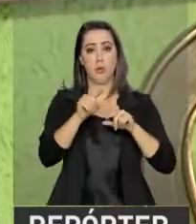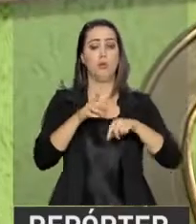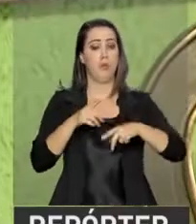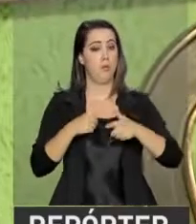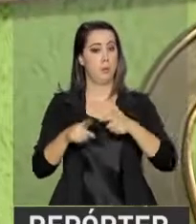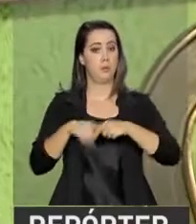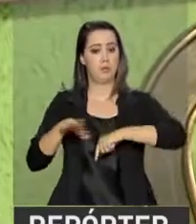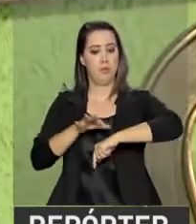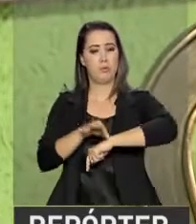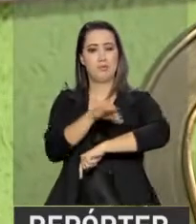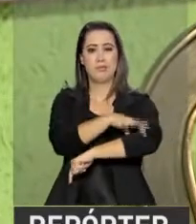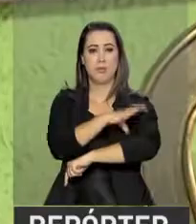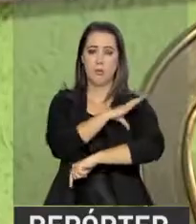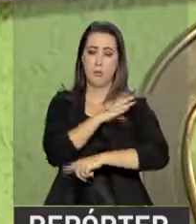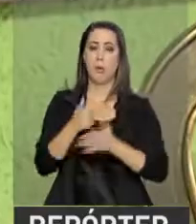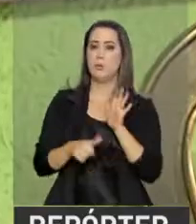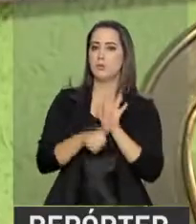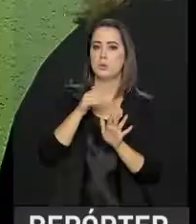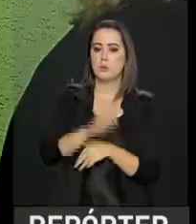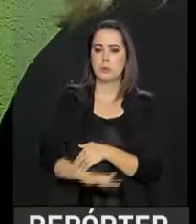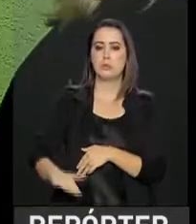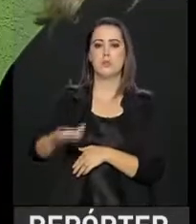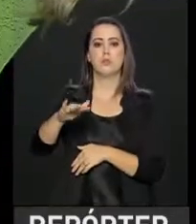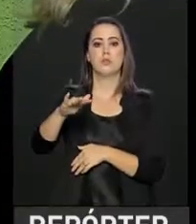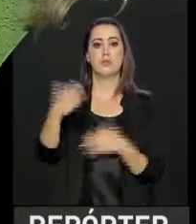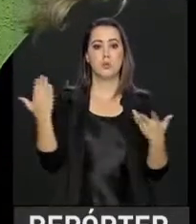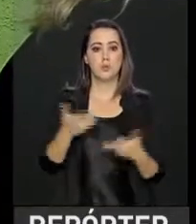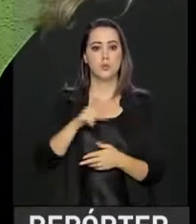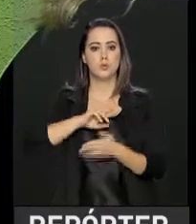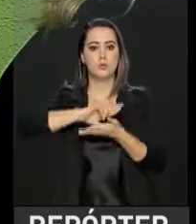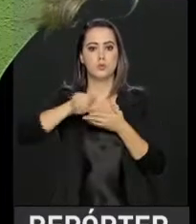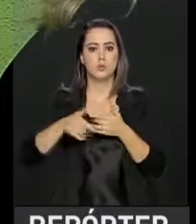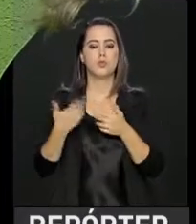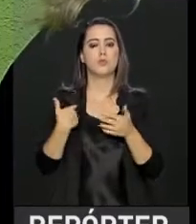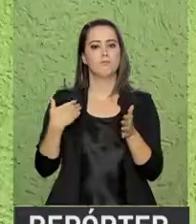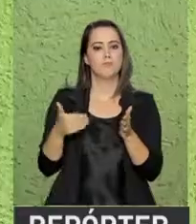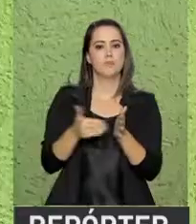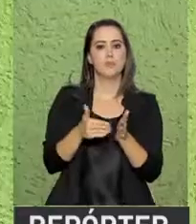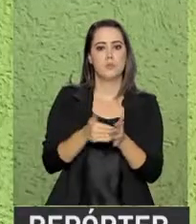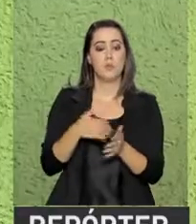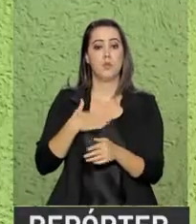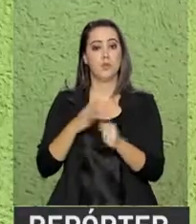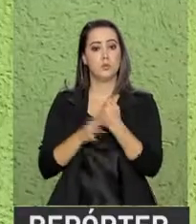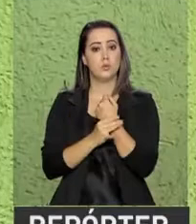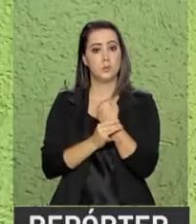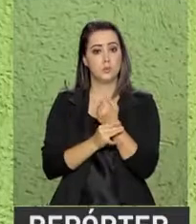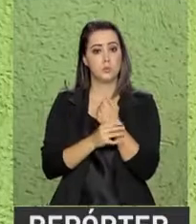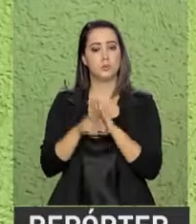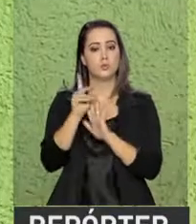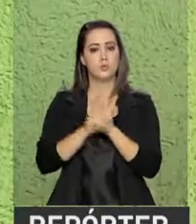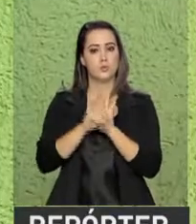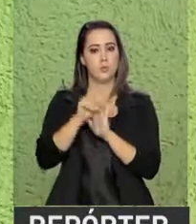advogada. Os primeiros sintomas apareceram ainda na infância, e hoje ela tem várias limitações. No meu punho direito,